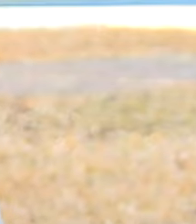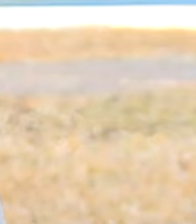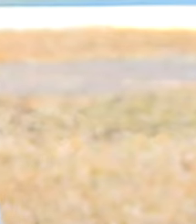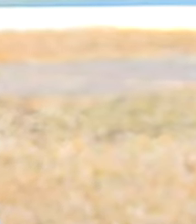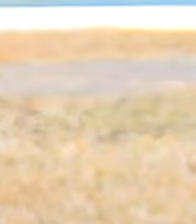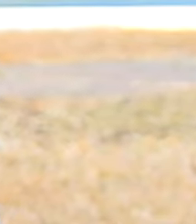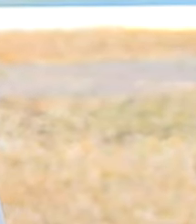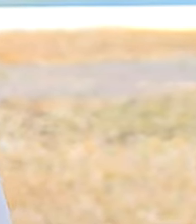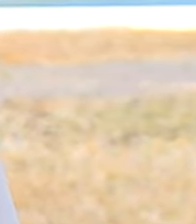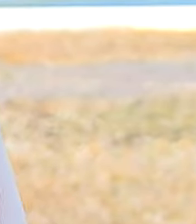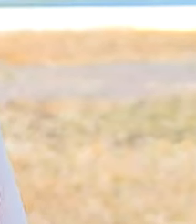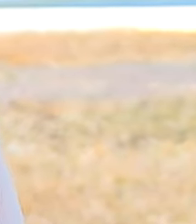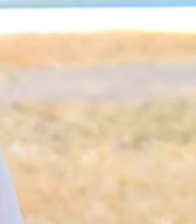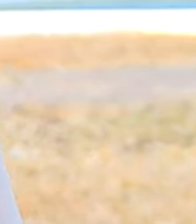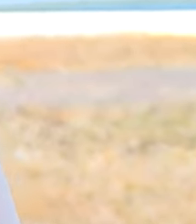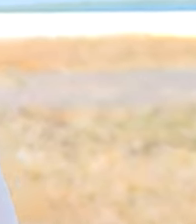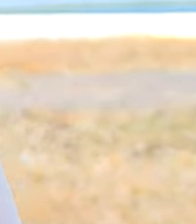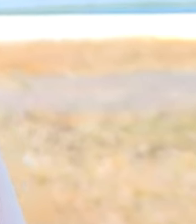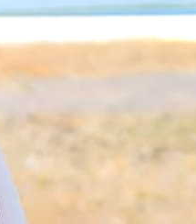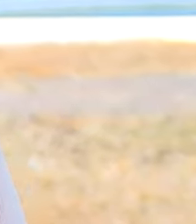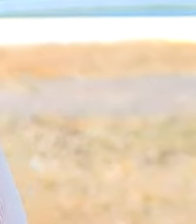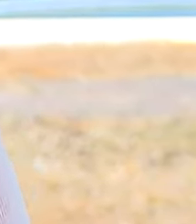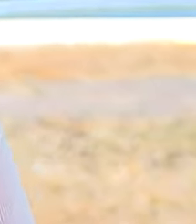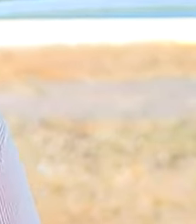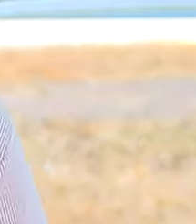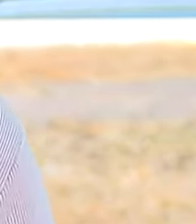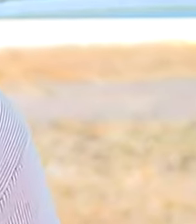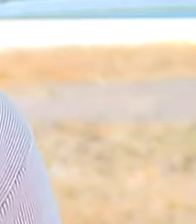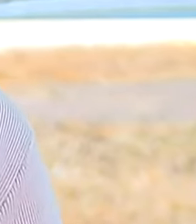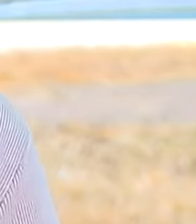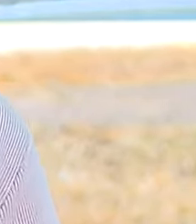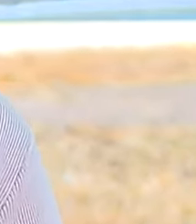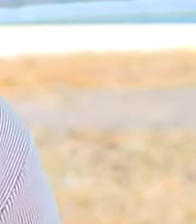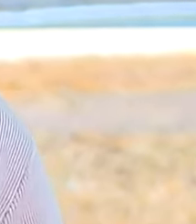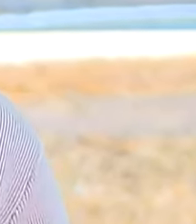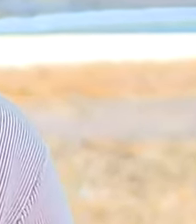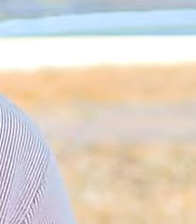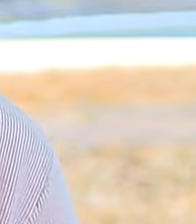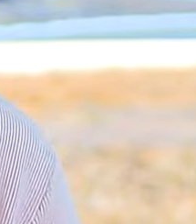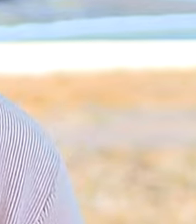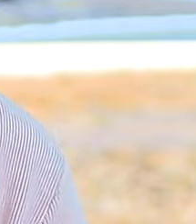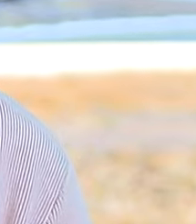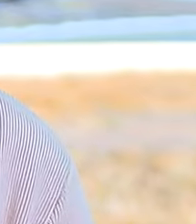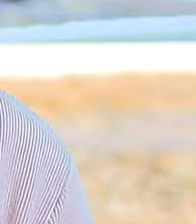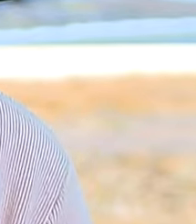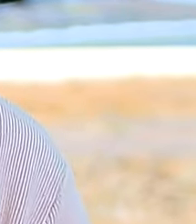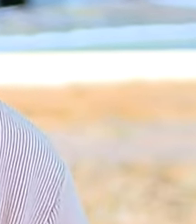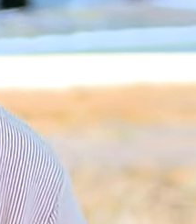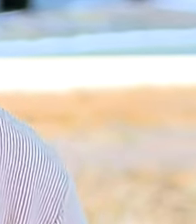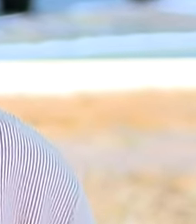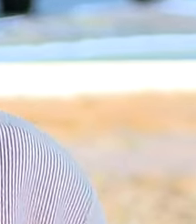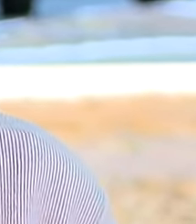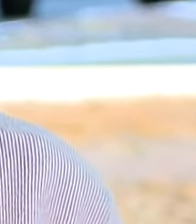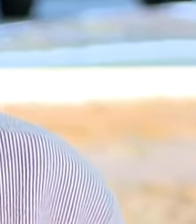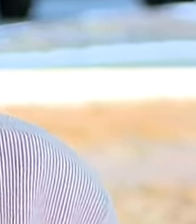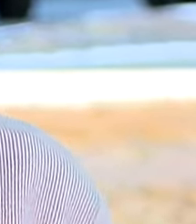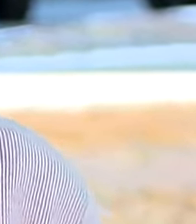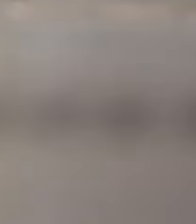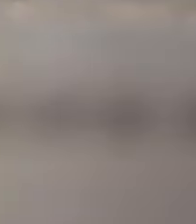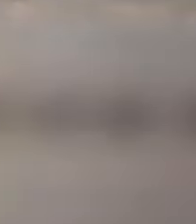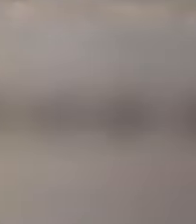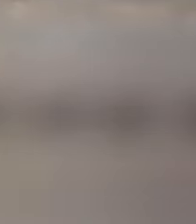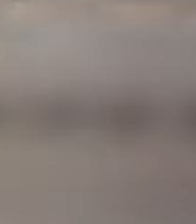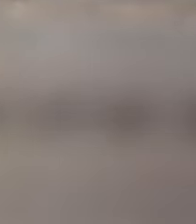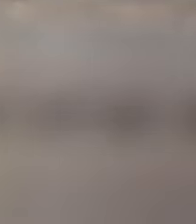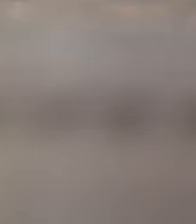para fechar as contas daquele mês né e isso a pessoa vai fazendo isso todos os meses às vezes mês sim, mês não